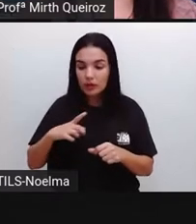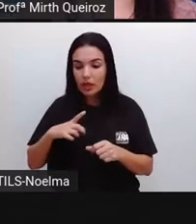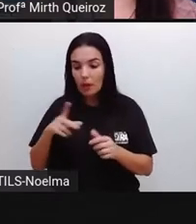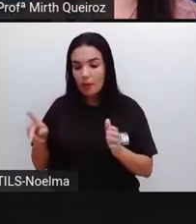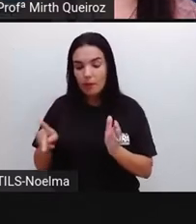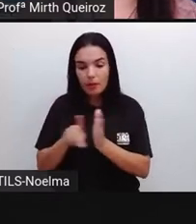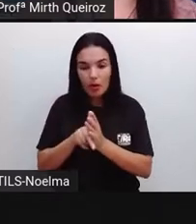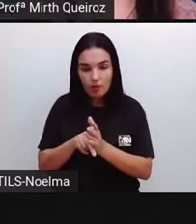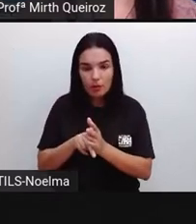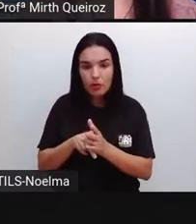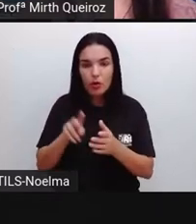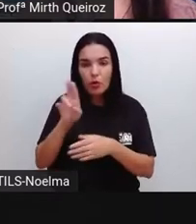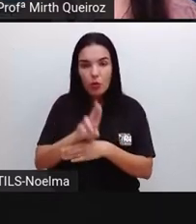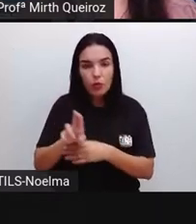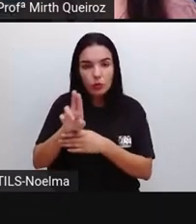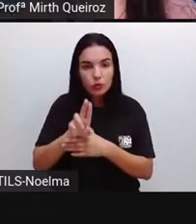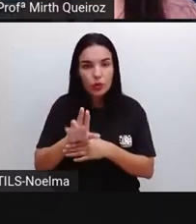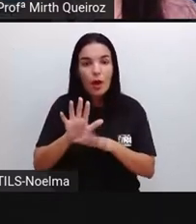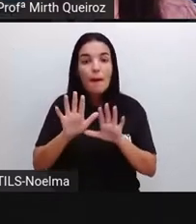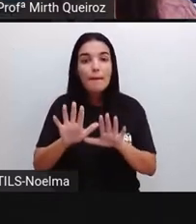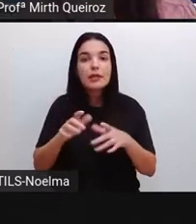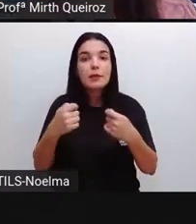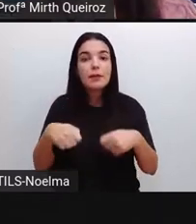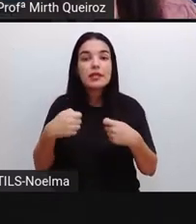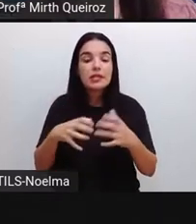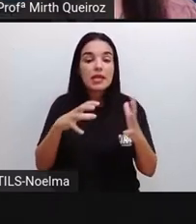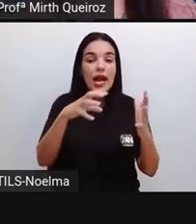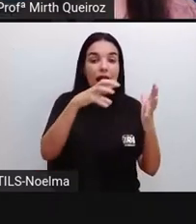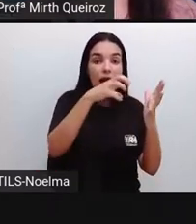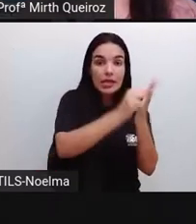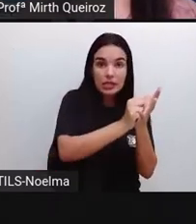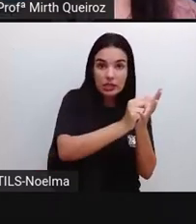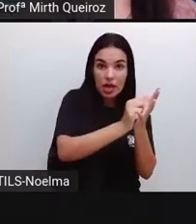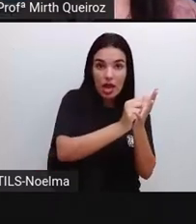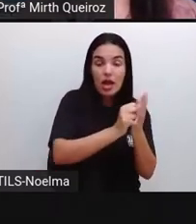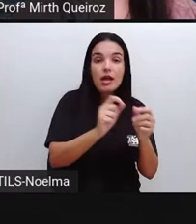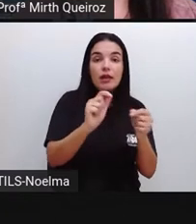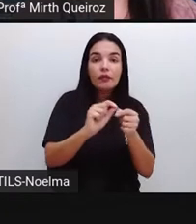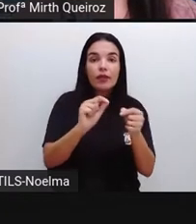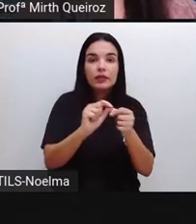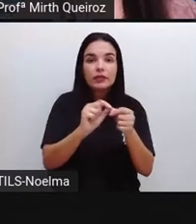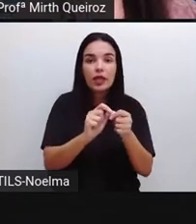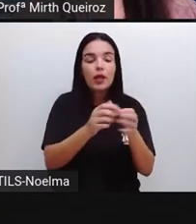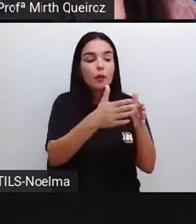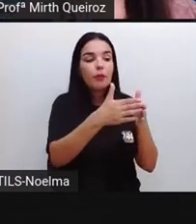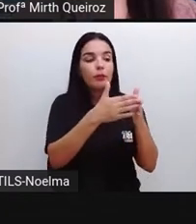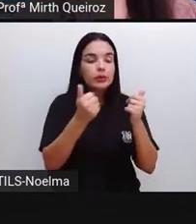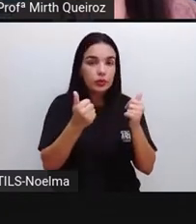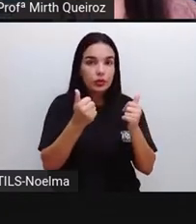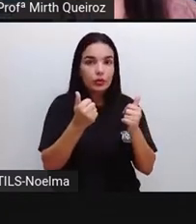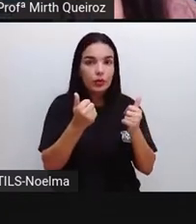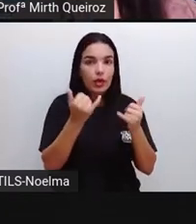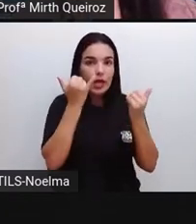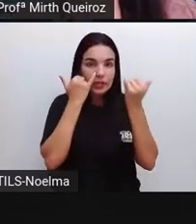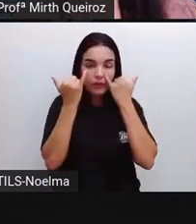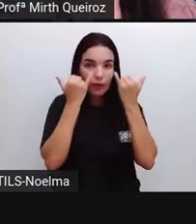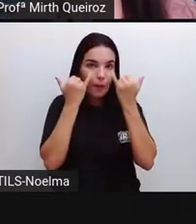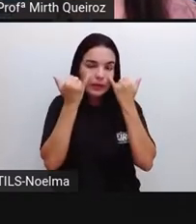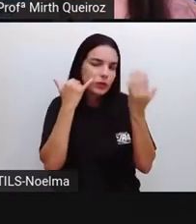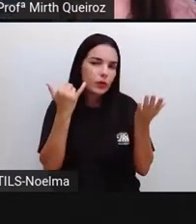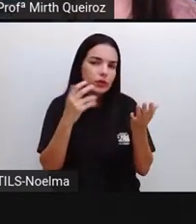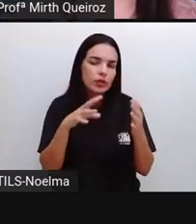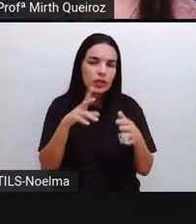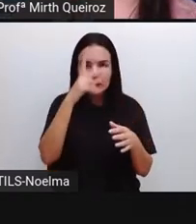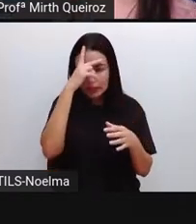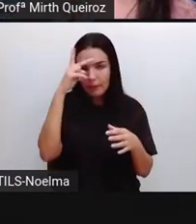cadastro, né? E que haja a validação desse cadastro, né? Com, neste caso, com os dados